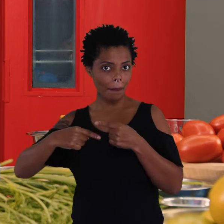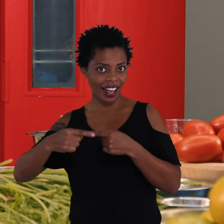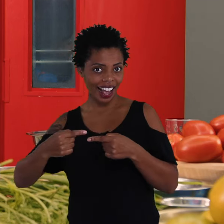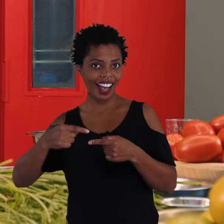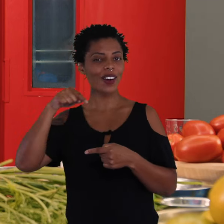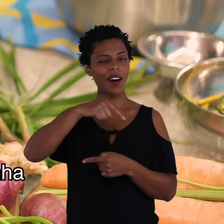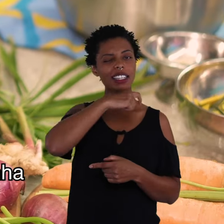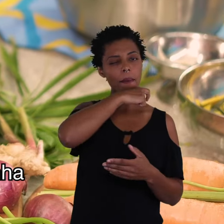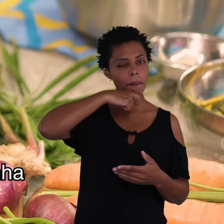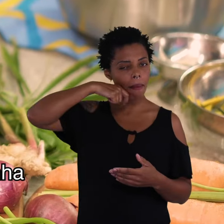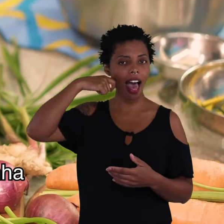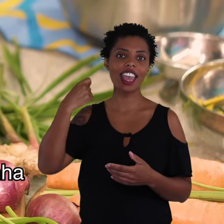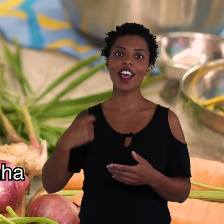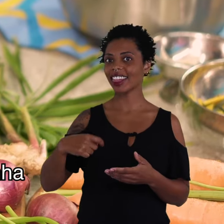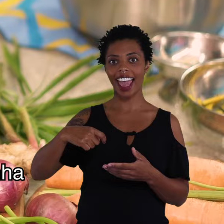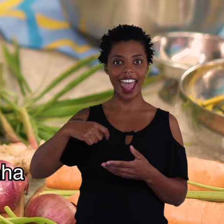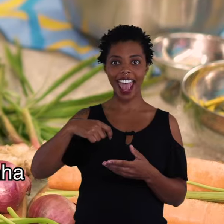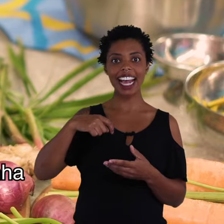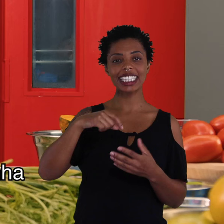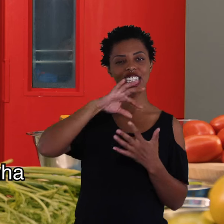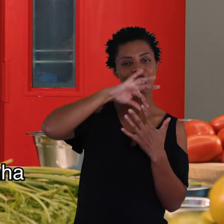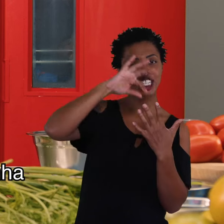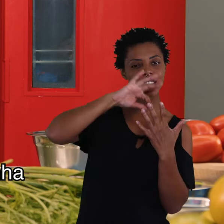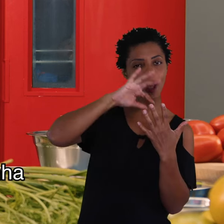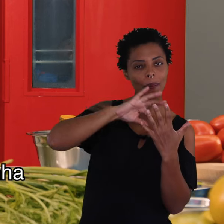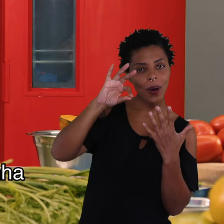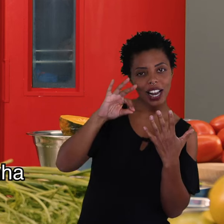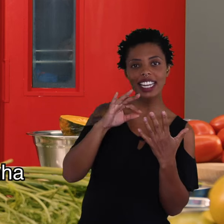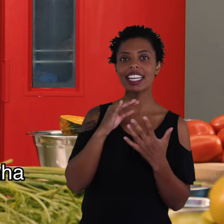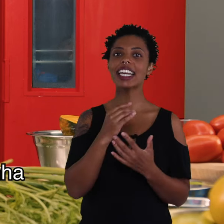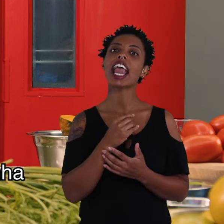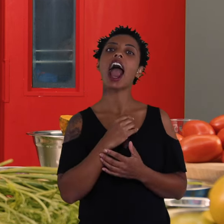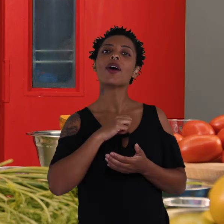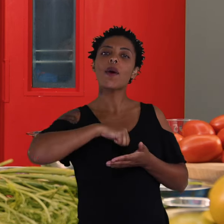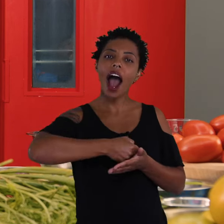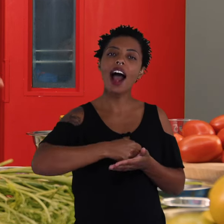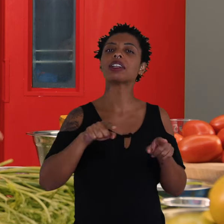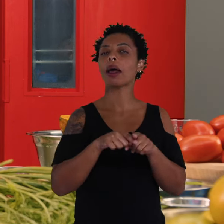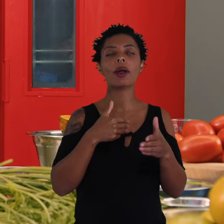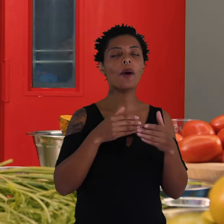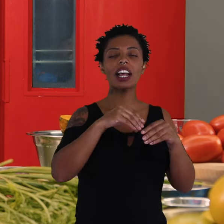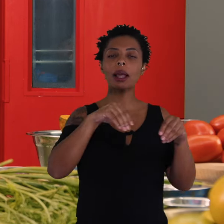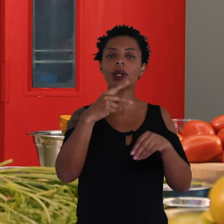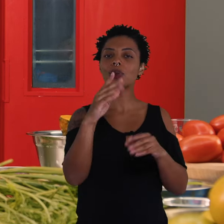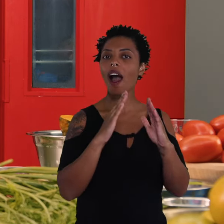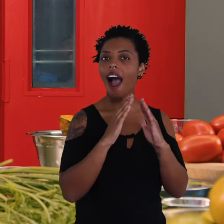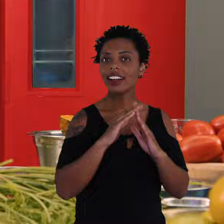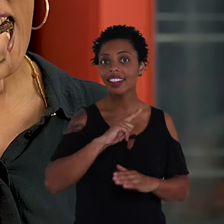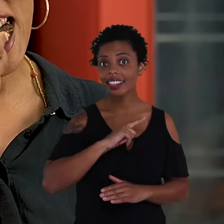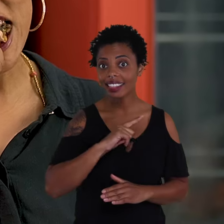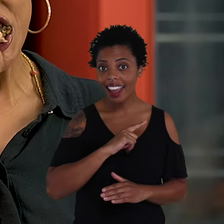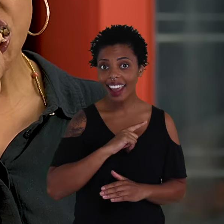essa panquequinha com essa maionese de cebolinha com alho e também os temperos que você tiver na sua